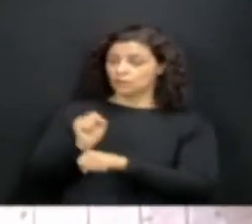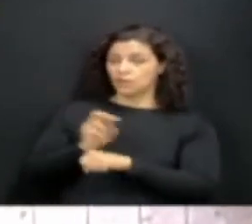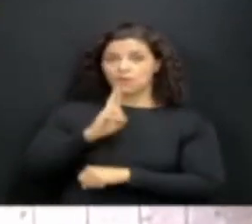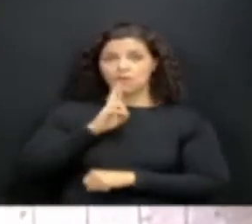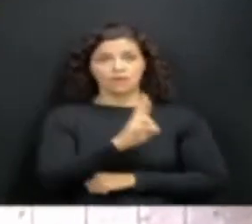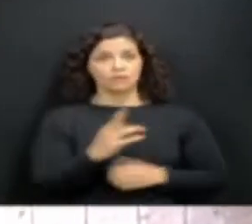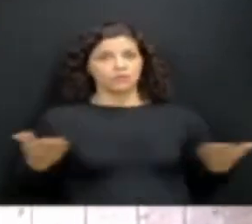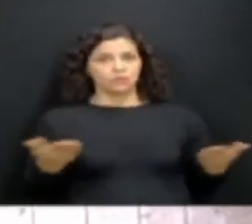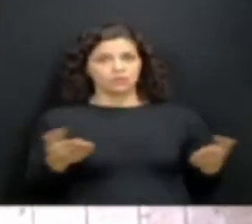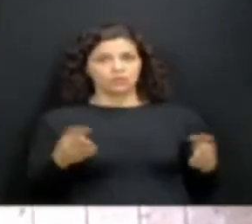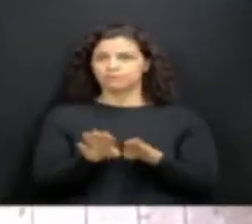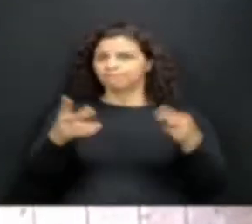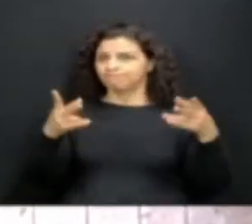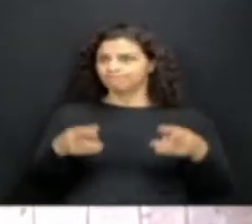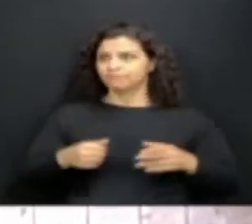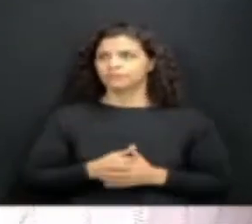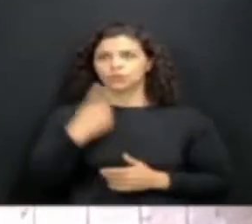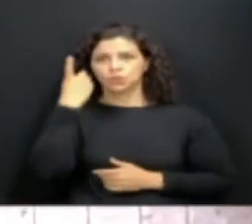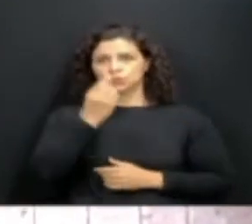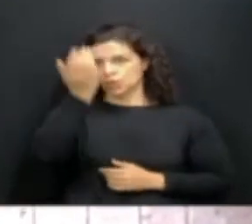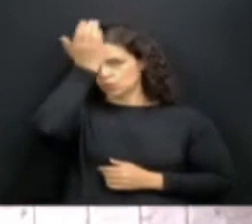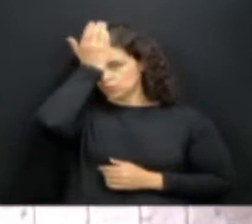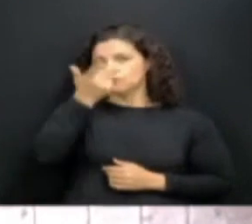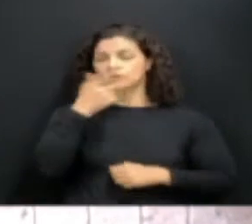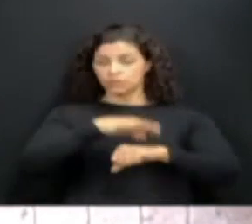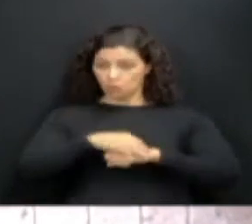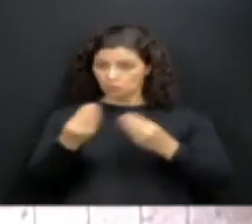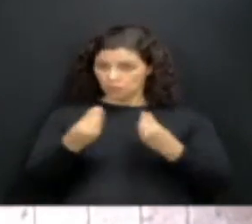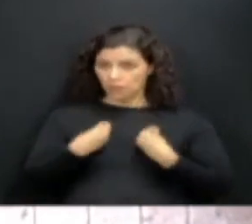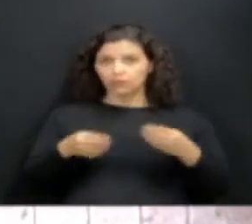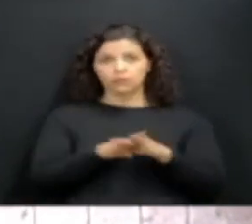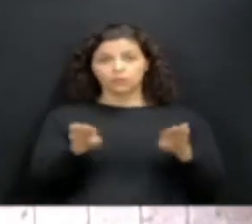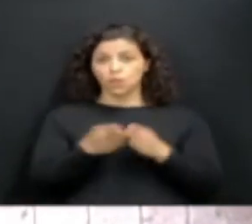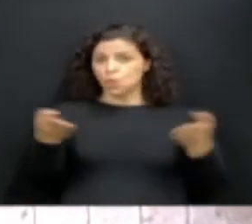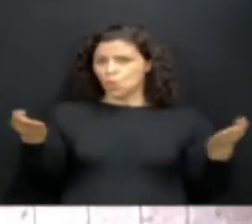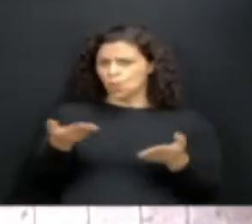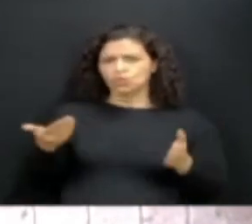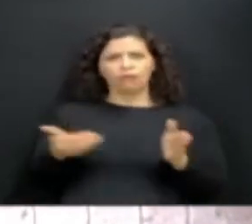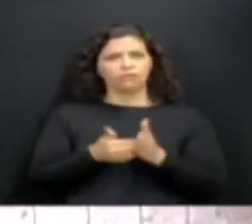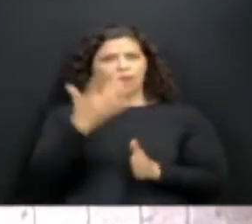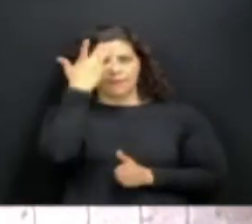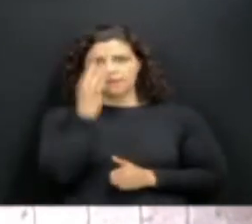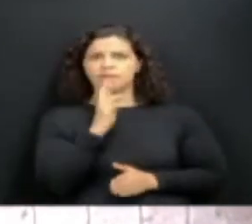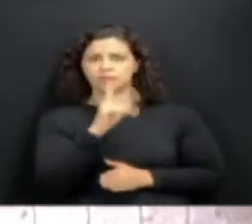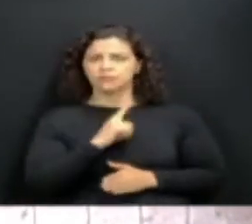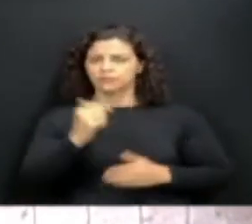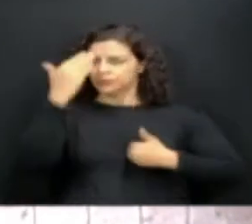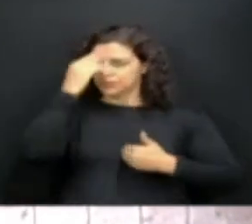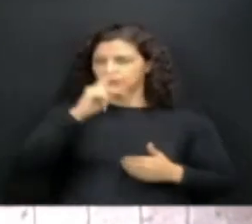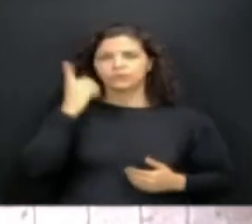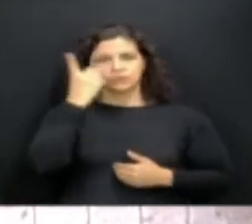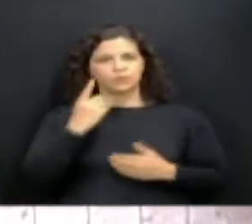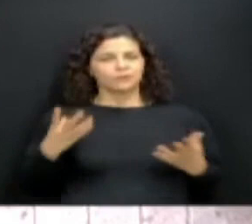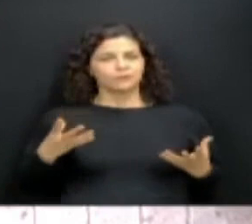resposta conforme o deputado Rússi nos garantiu que deve chegar hoje ou amanhã ainda. Muito obrigado, senhores